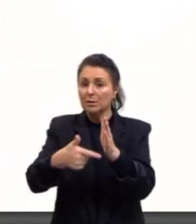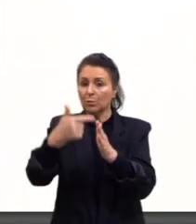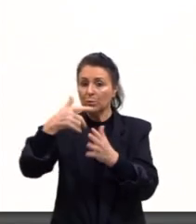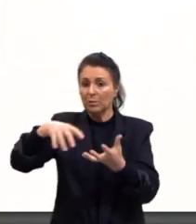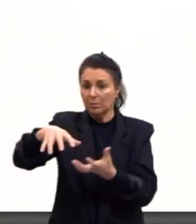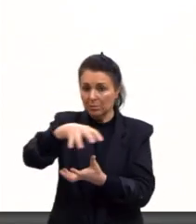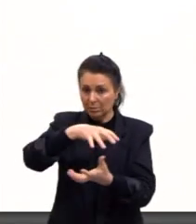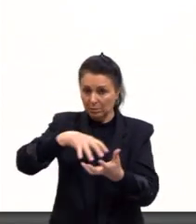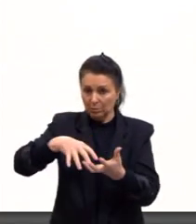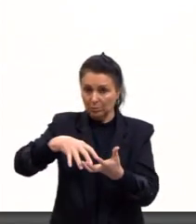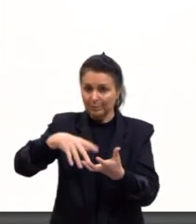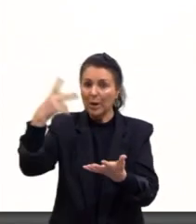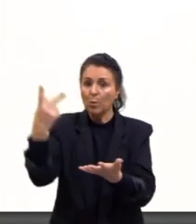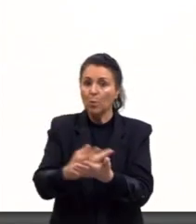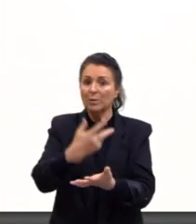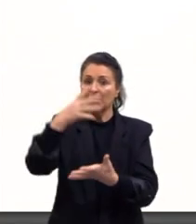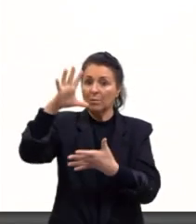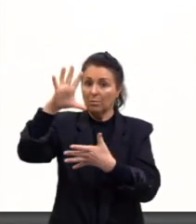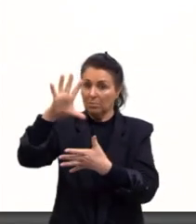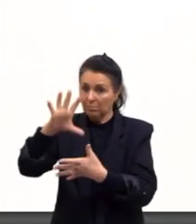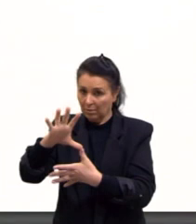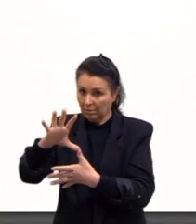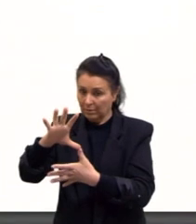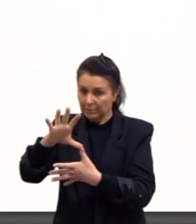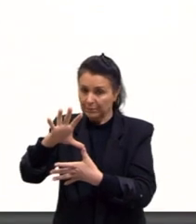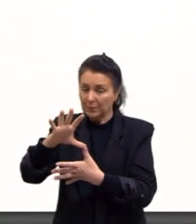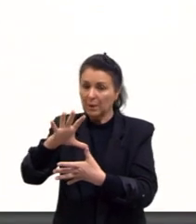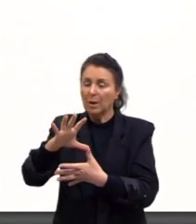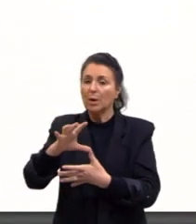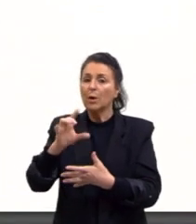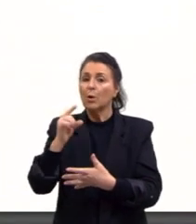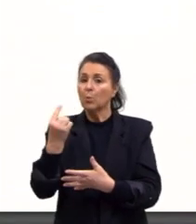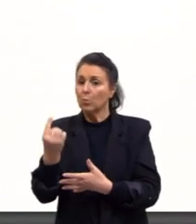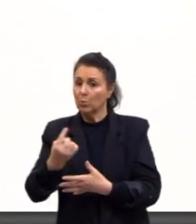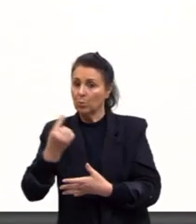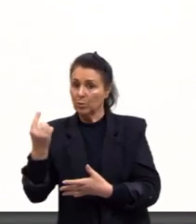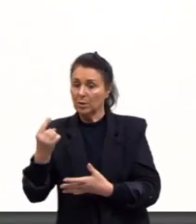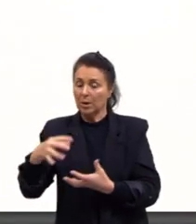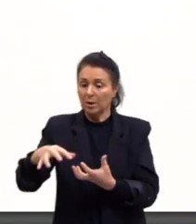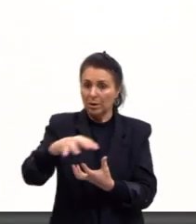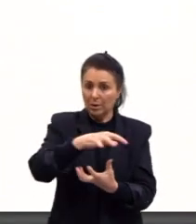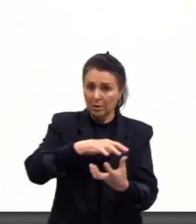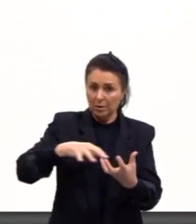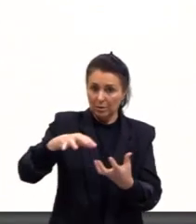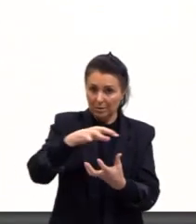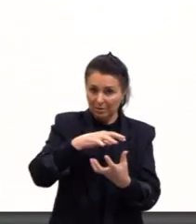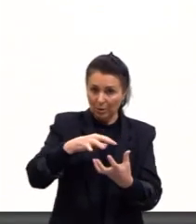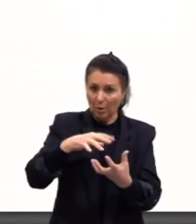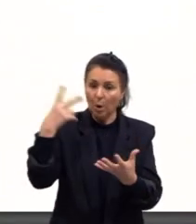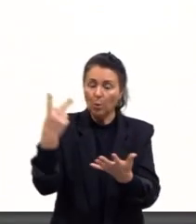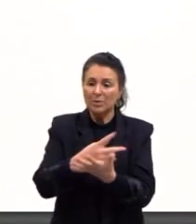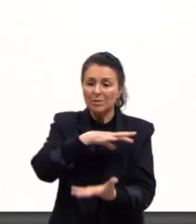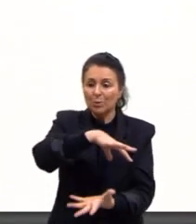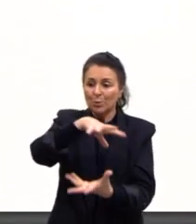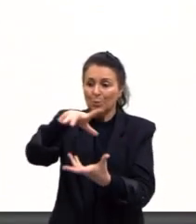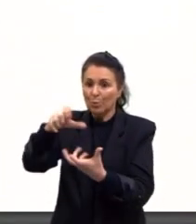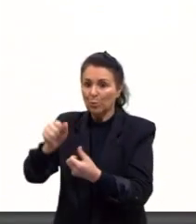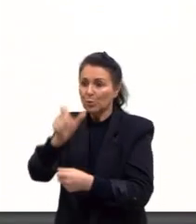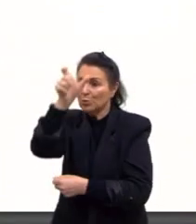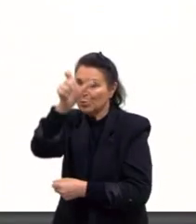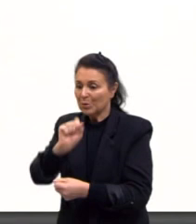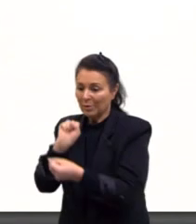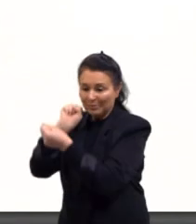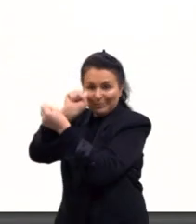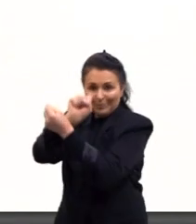nas Américas. Foi a única revolução que se conhece no mundo de escravizados. A única independência de um